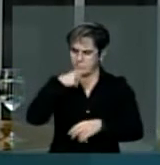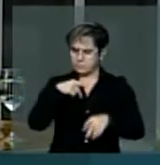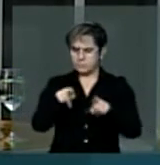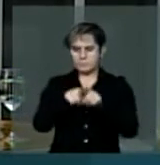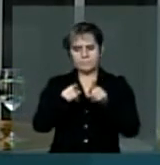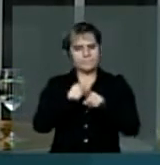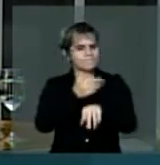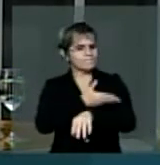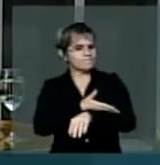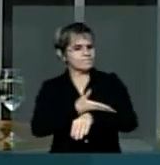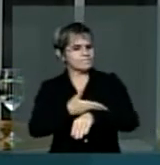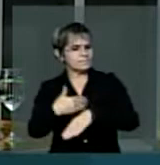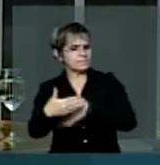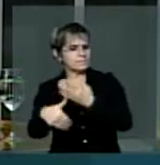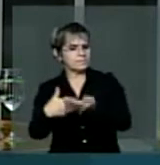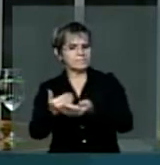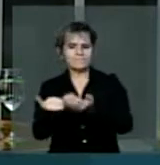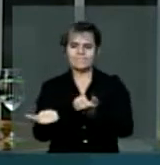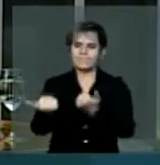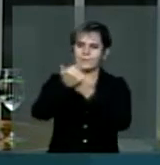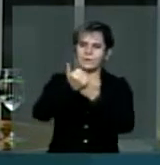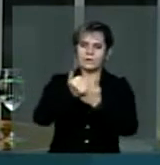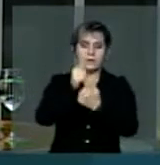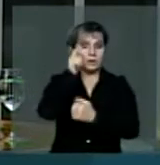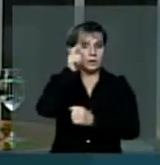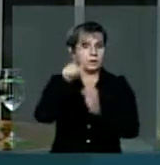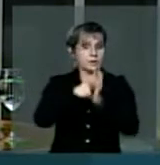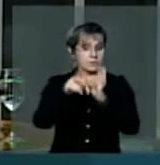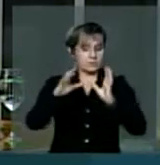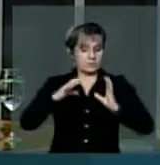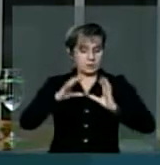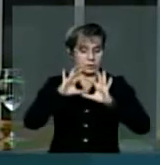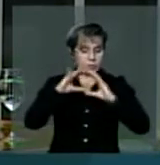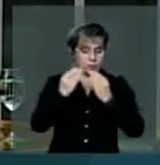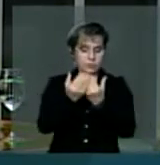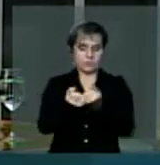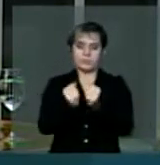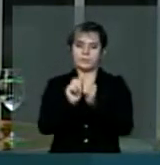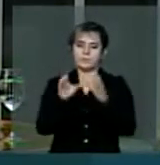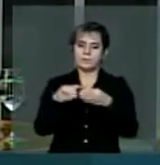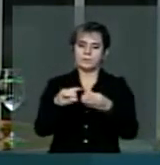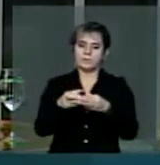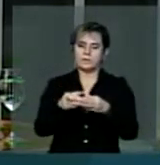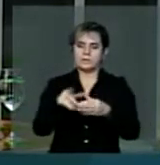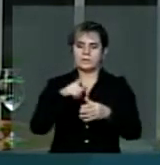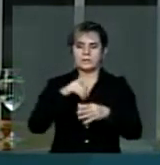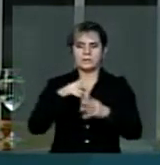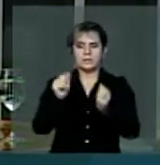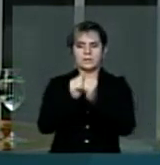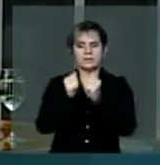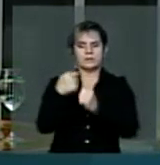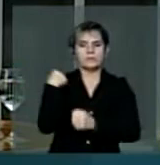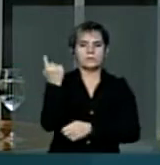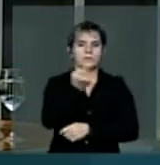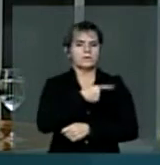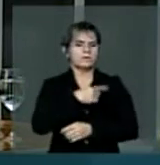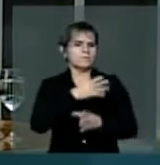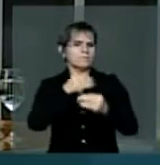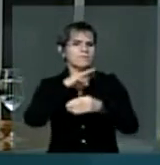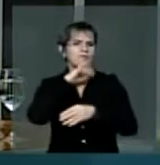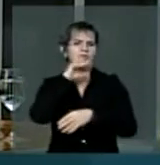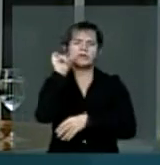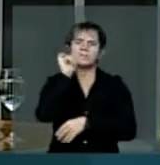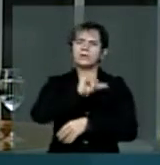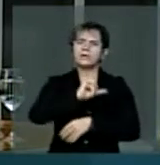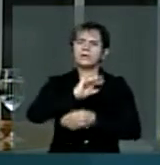das tendências suplantaram os interesses coletivos e partidários. Reina entre nós muitas mazelas